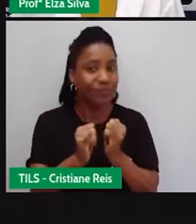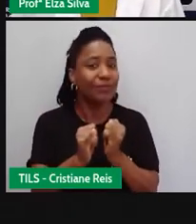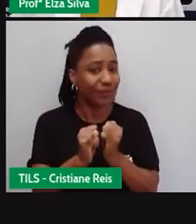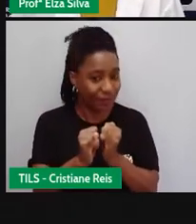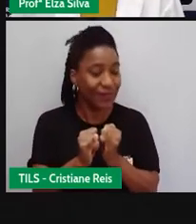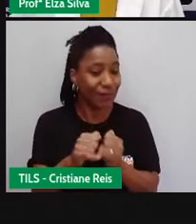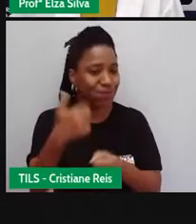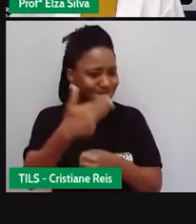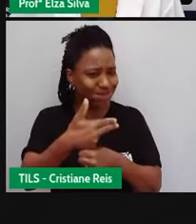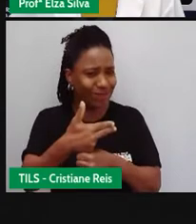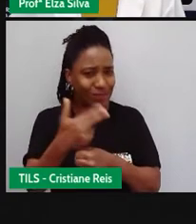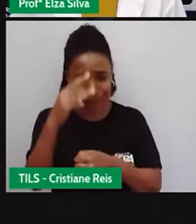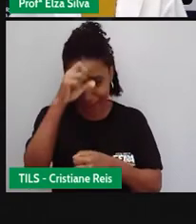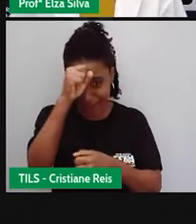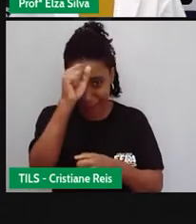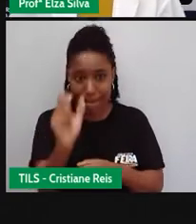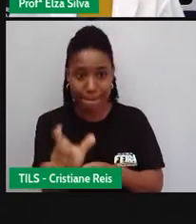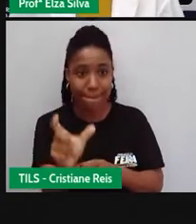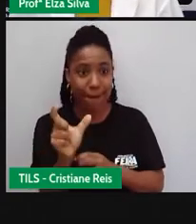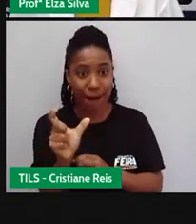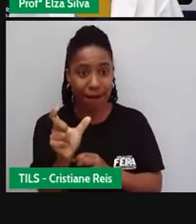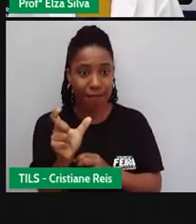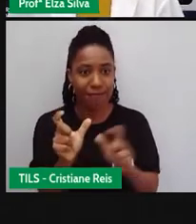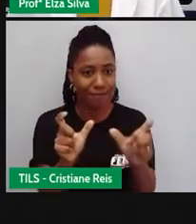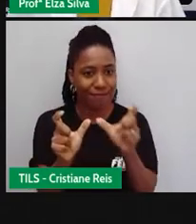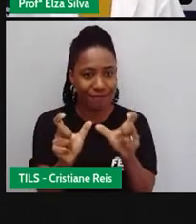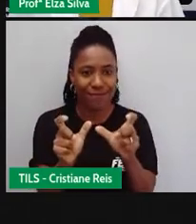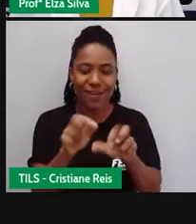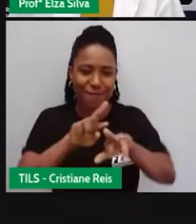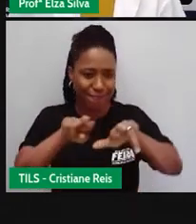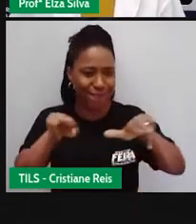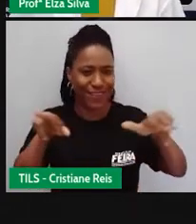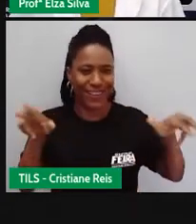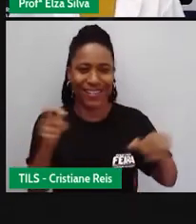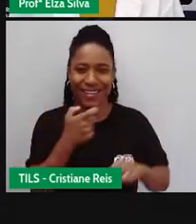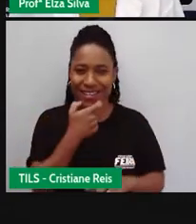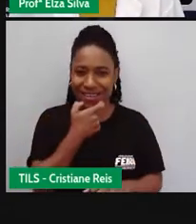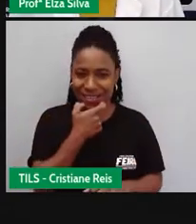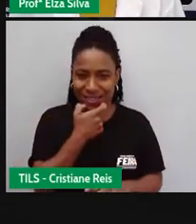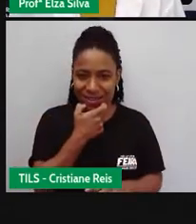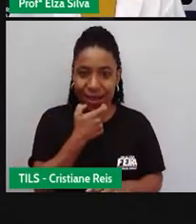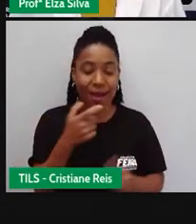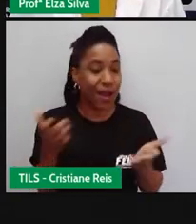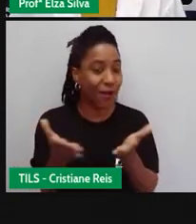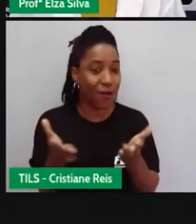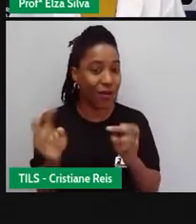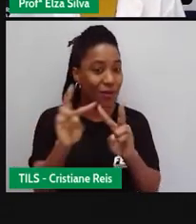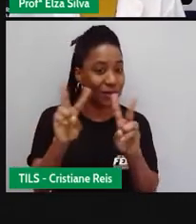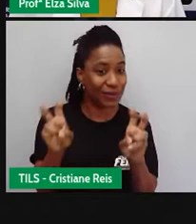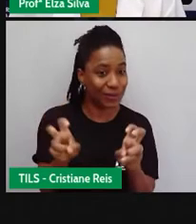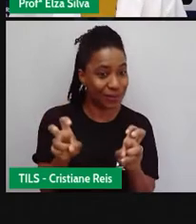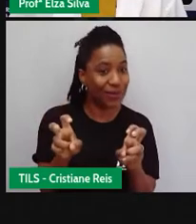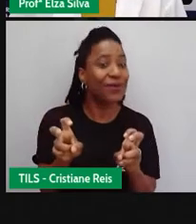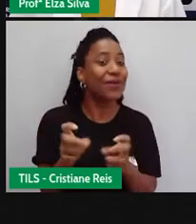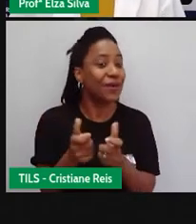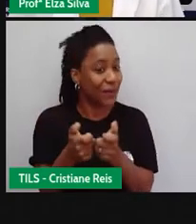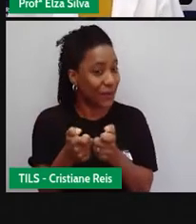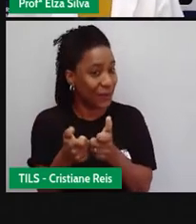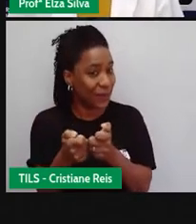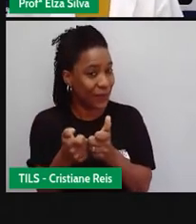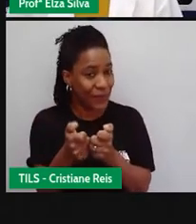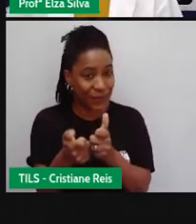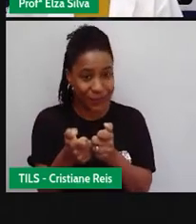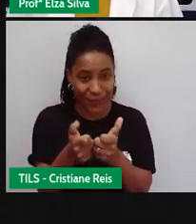nosso vocabulário. E desta vez, relacionado a games. É claro que nós